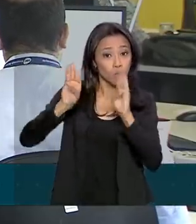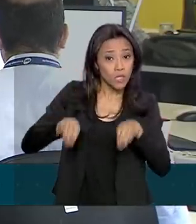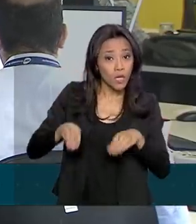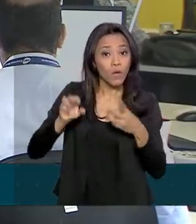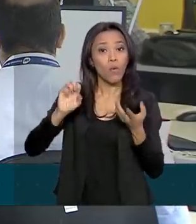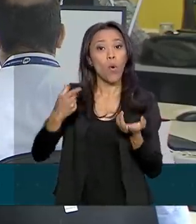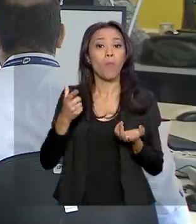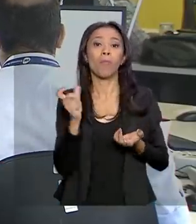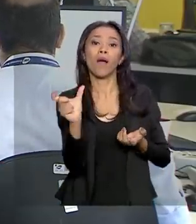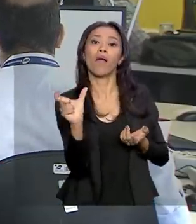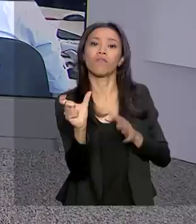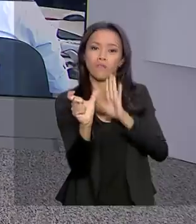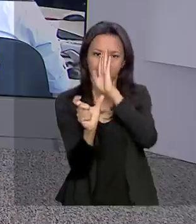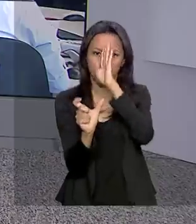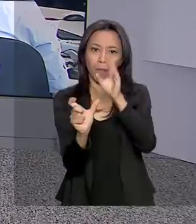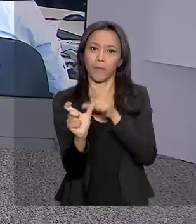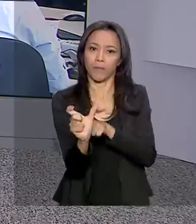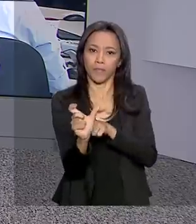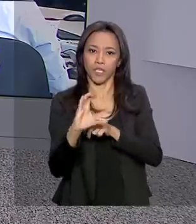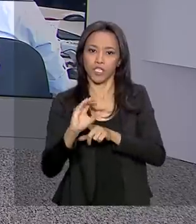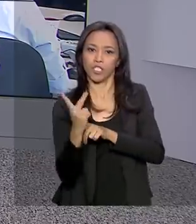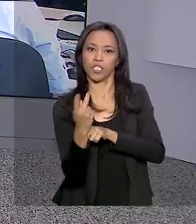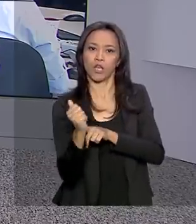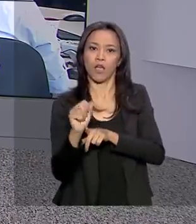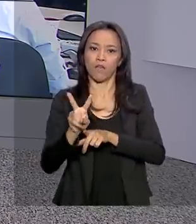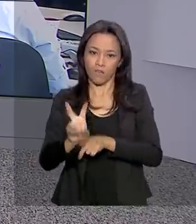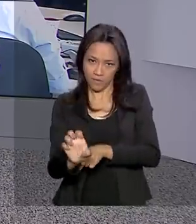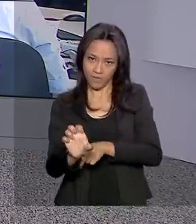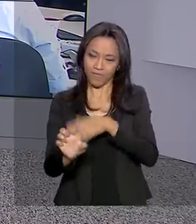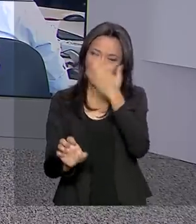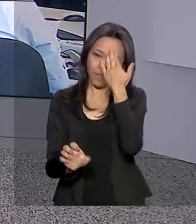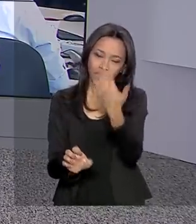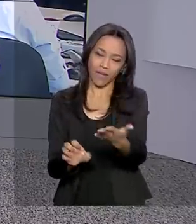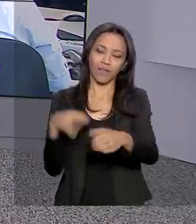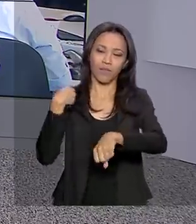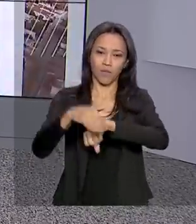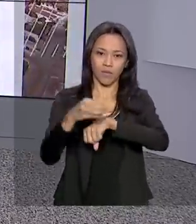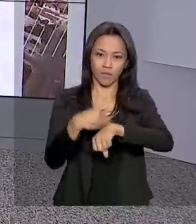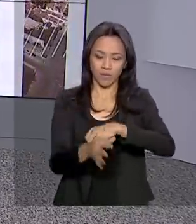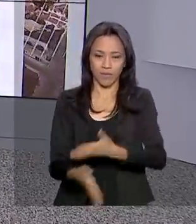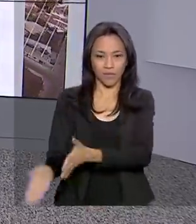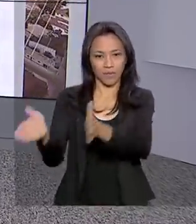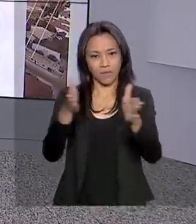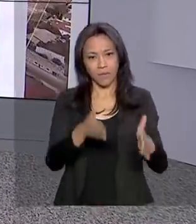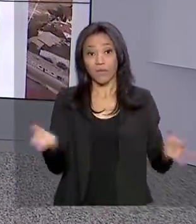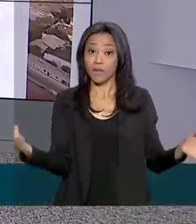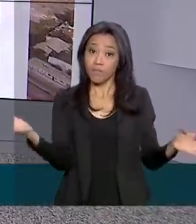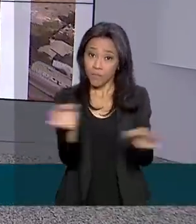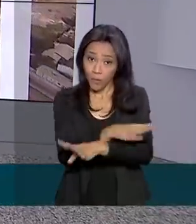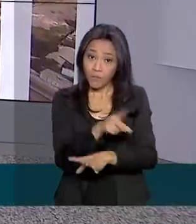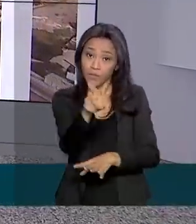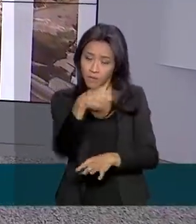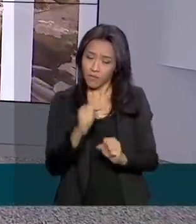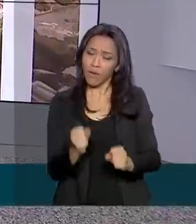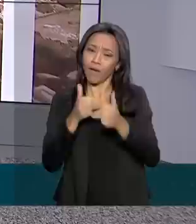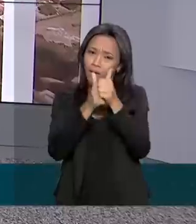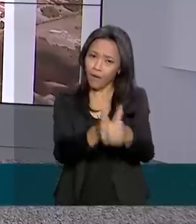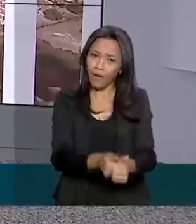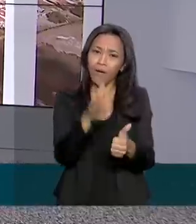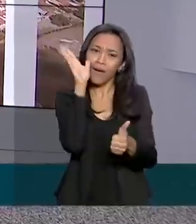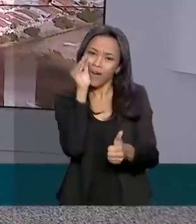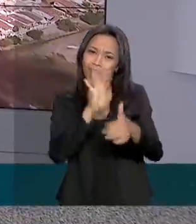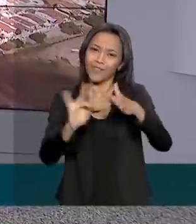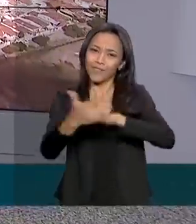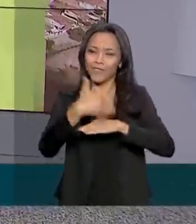palavra-chave. Voltamos com você, Renata. Obrigada, Priscila, pelas informações. E a gente fica por aqui. Nos acompanhe também pelas redes sociais.